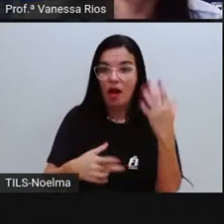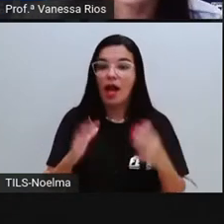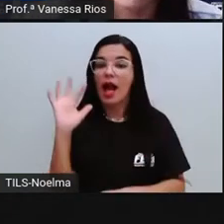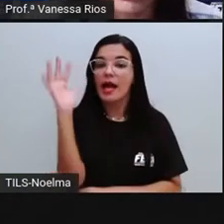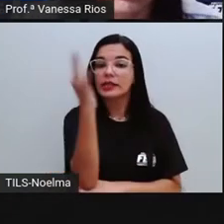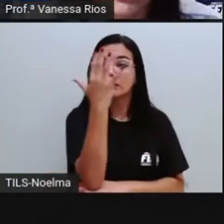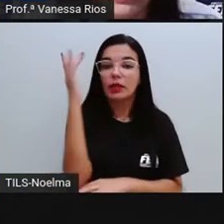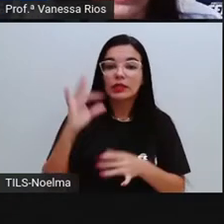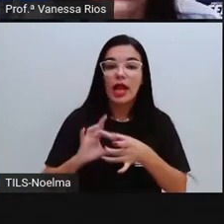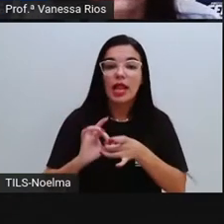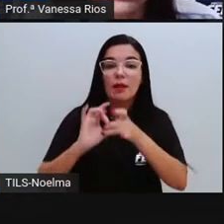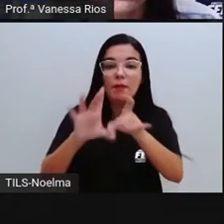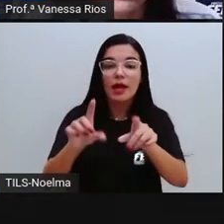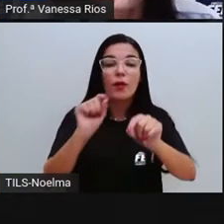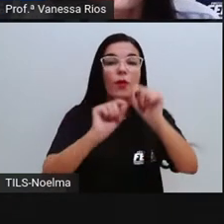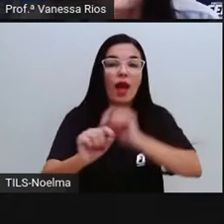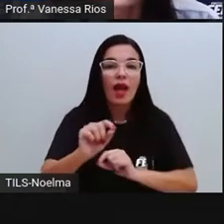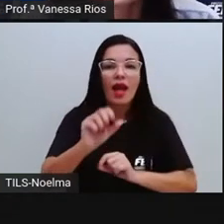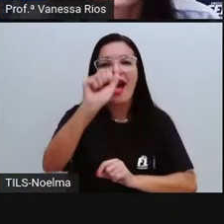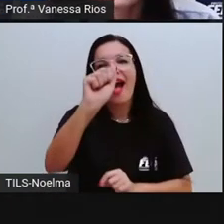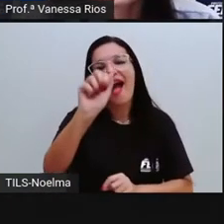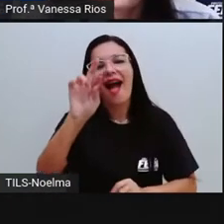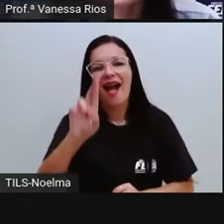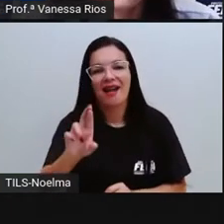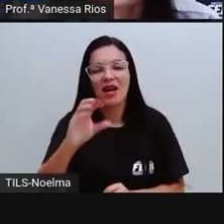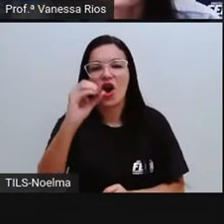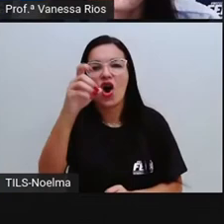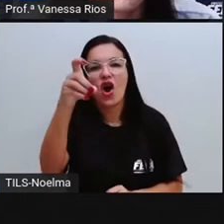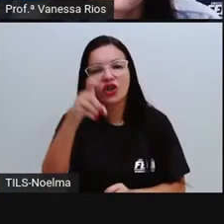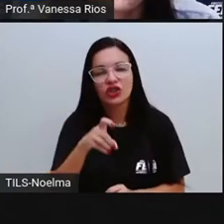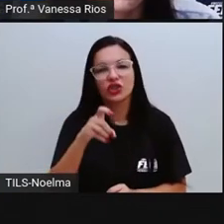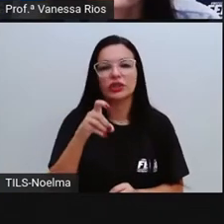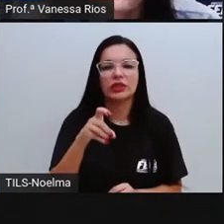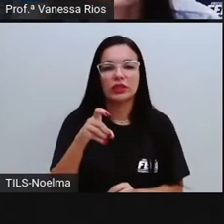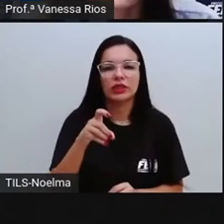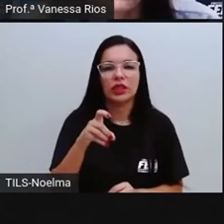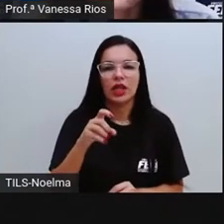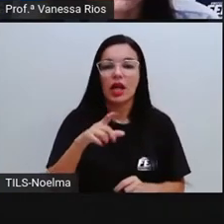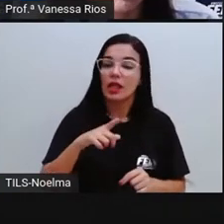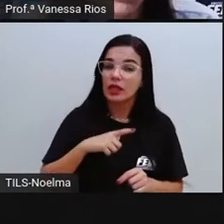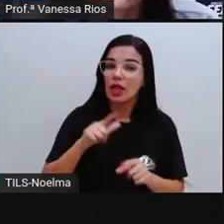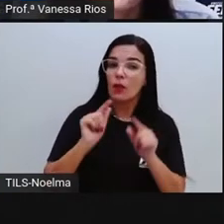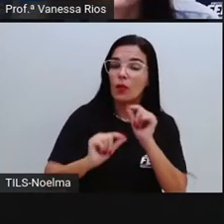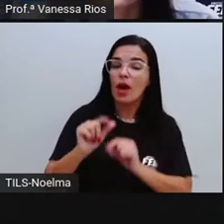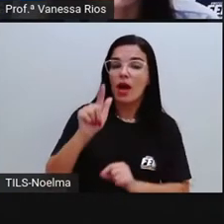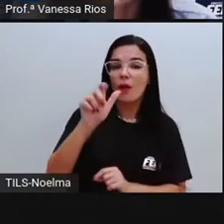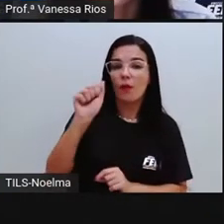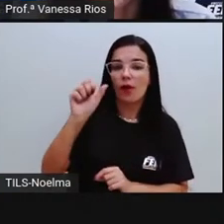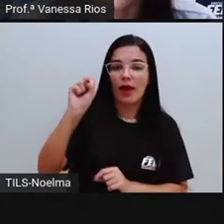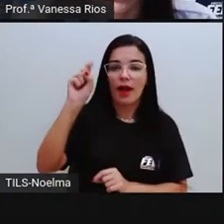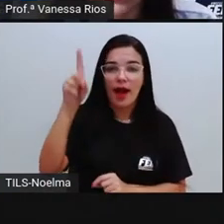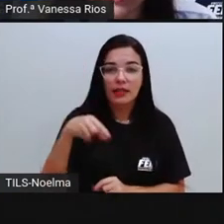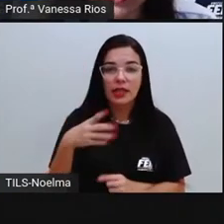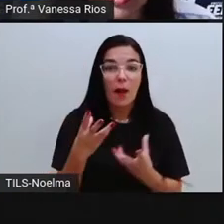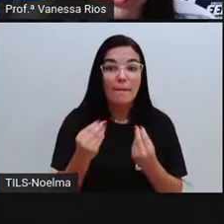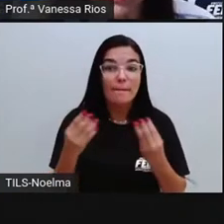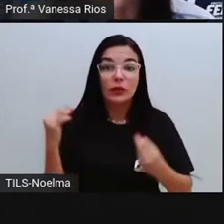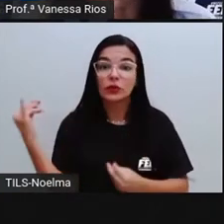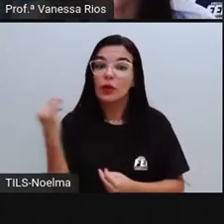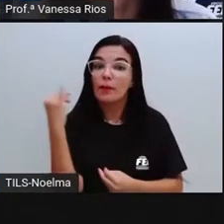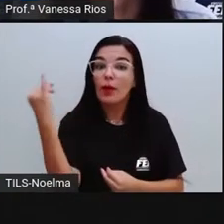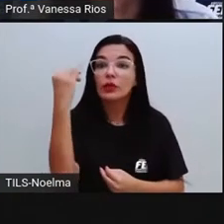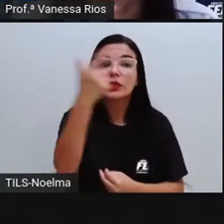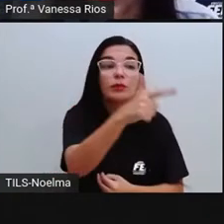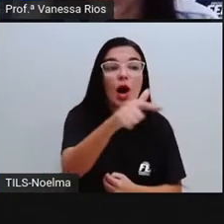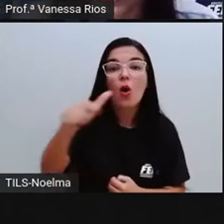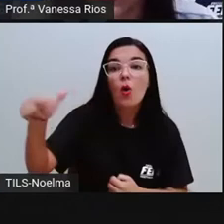vários elementos para acontecer. Então a gente percebe, né? Na ilustração, a planta, através das raízes. Olha